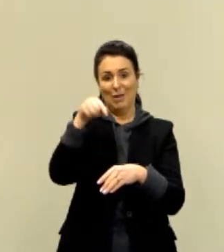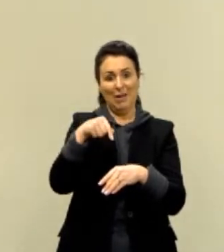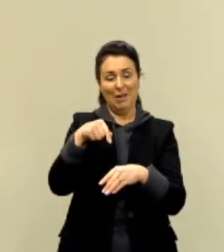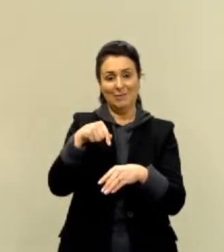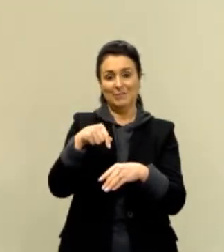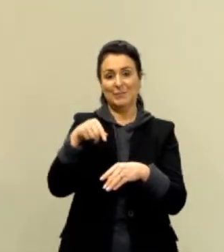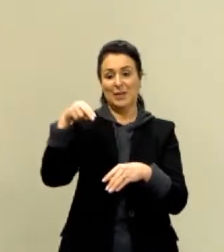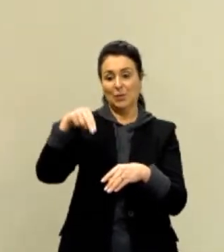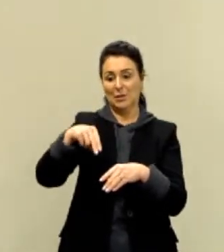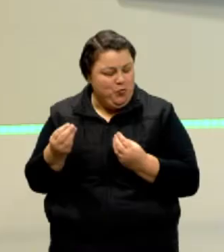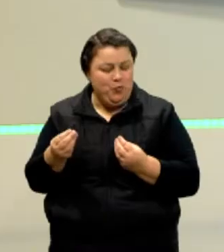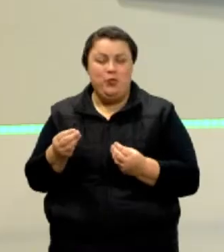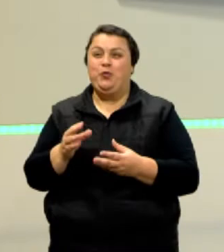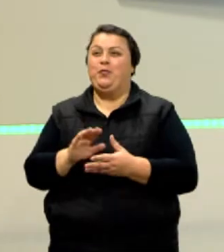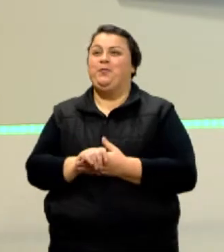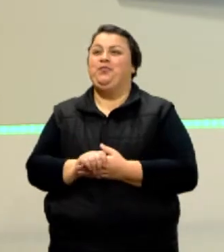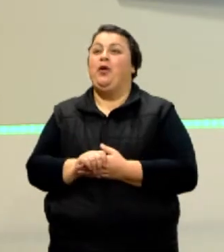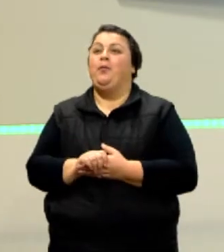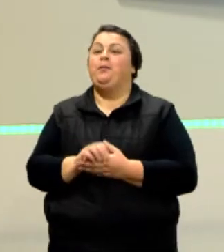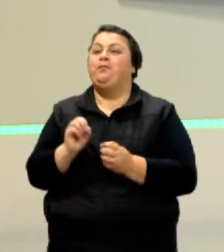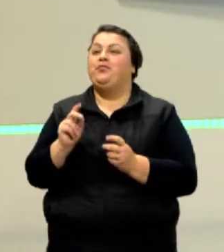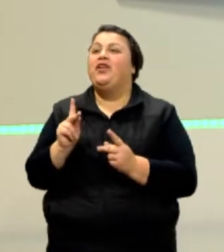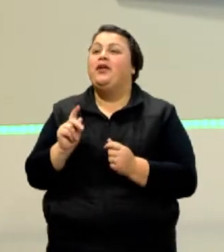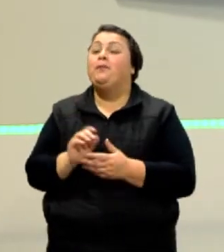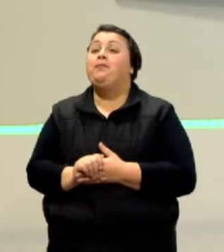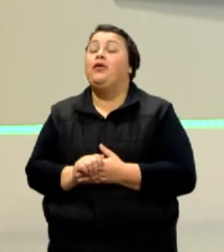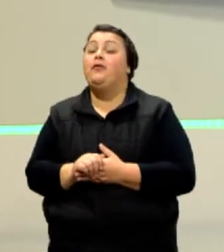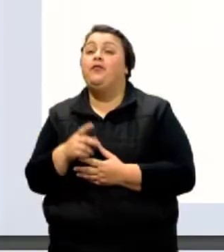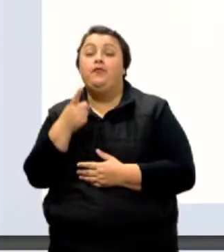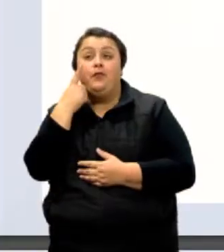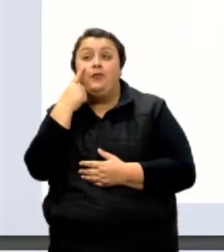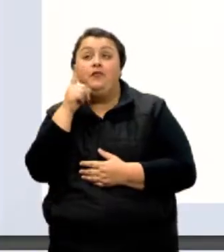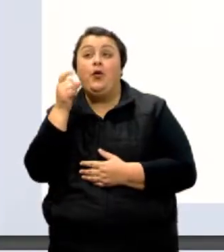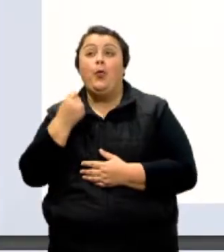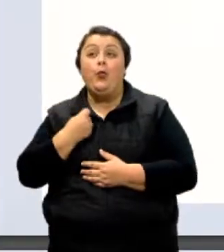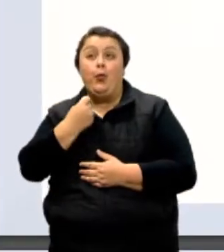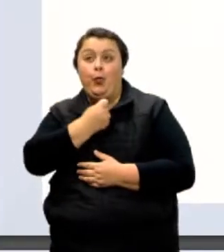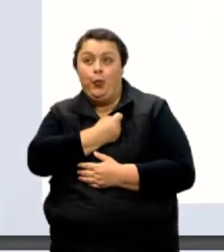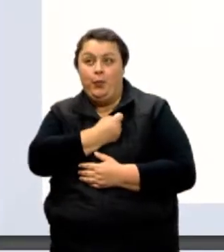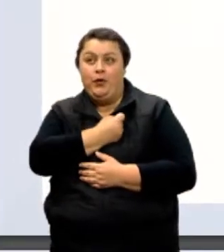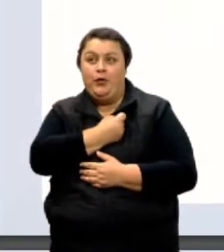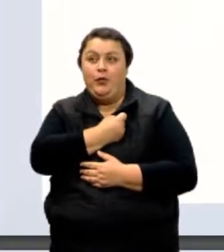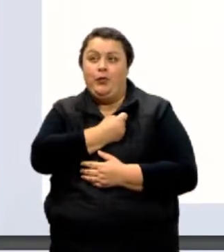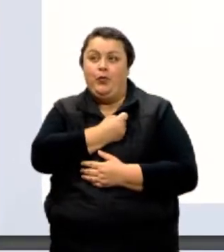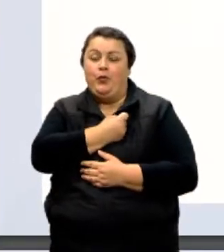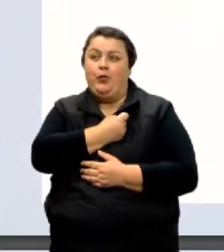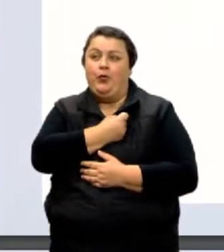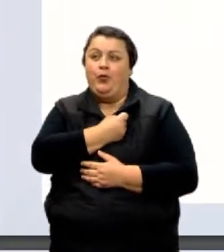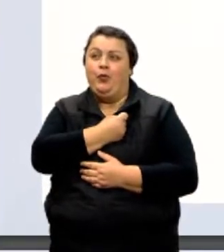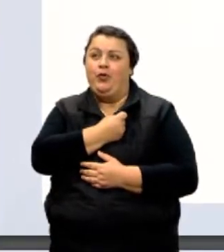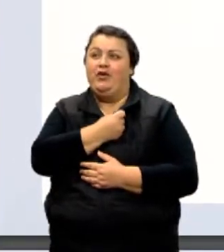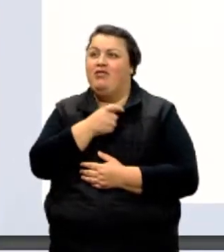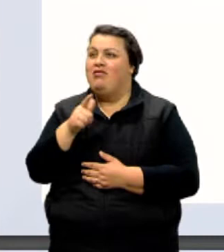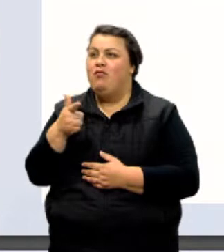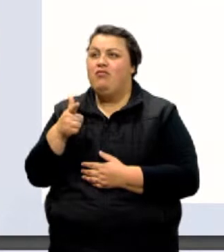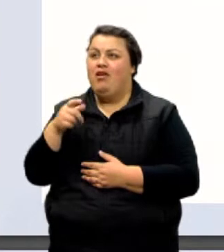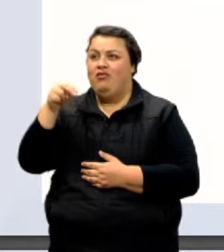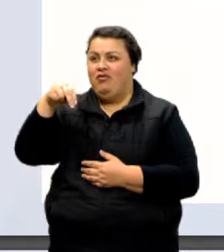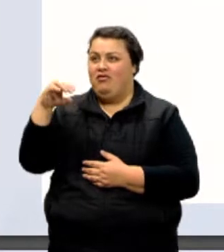científica. Tá ok? Pessoal, vamos ver um número então que a princípio não está em notação científica.